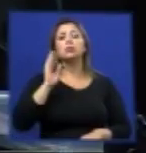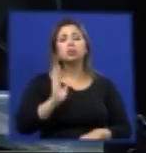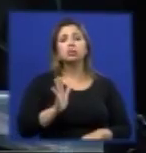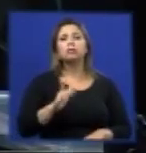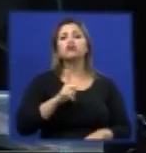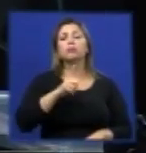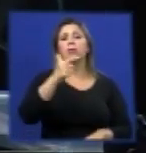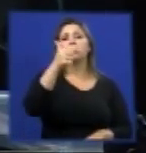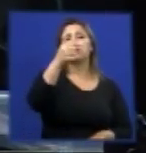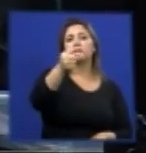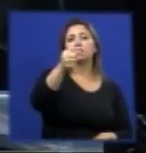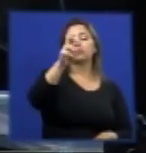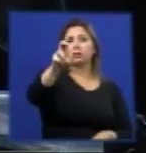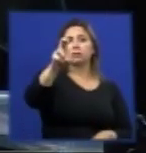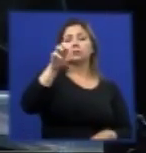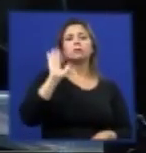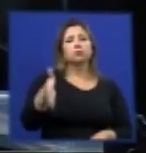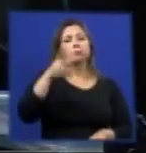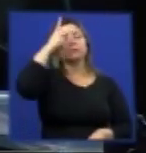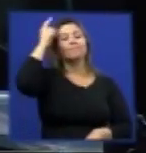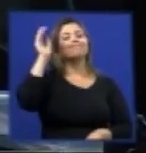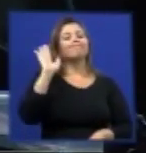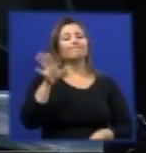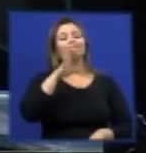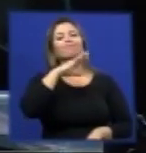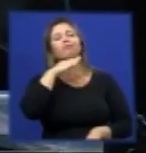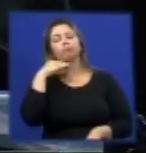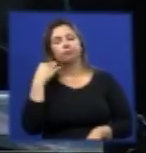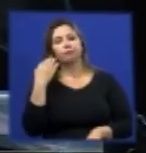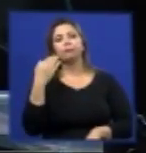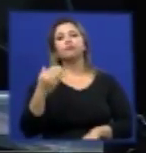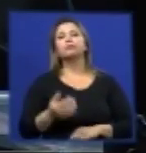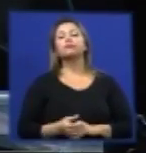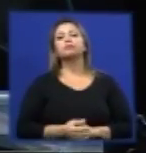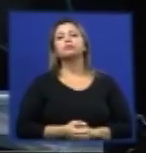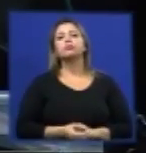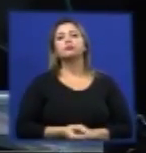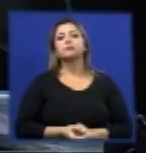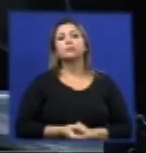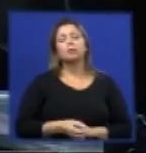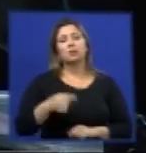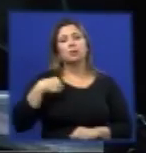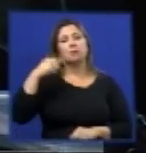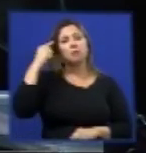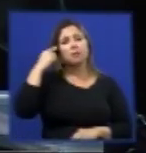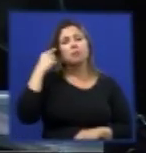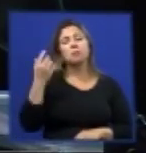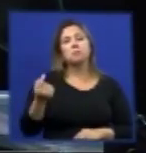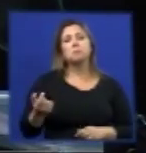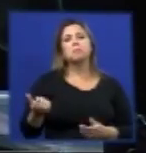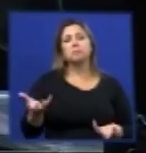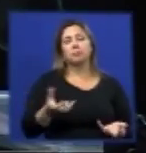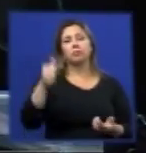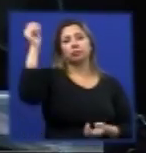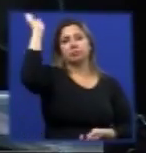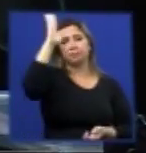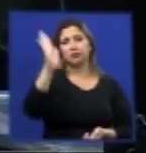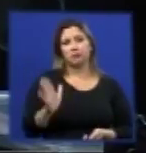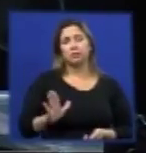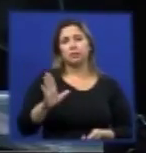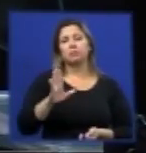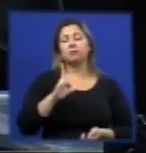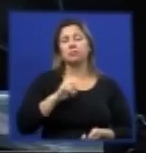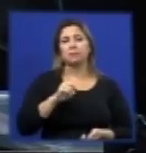casos de óbitos mas eu queria que pudesse ficar registrado que o Brasil tem